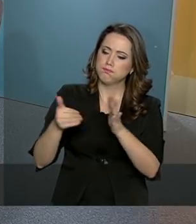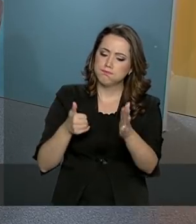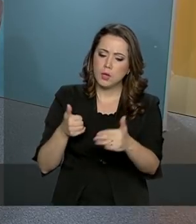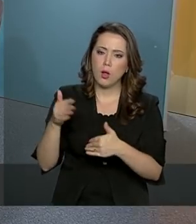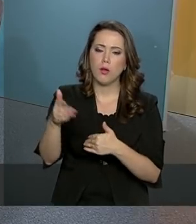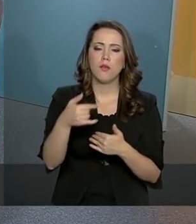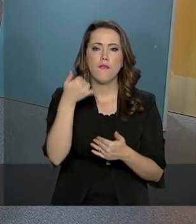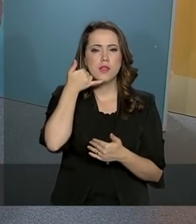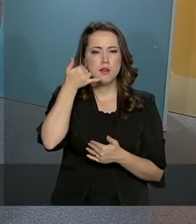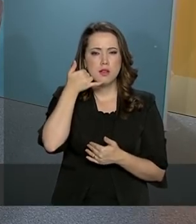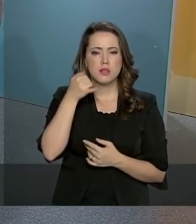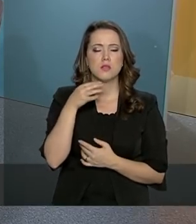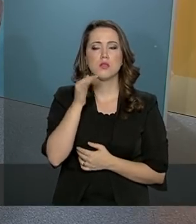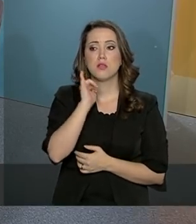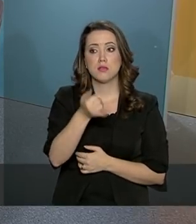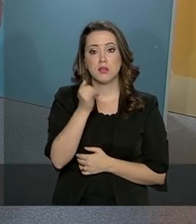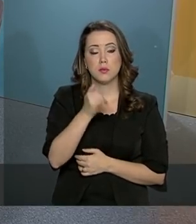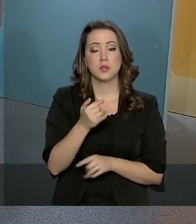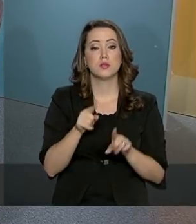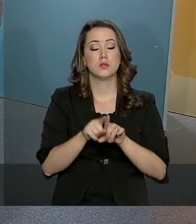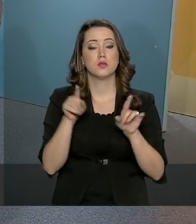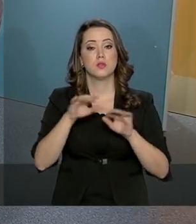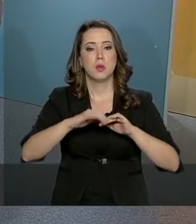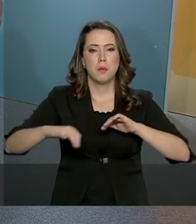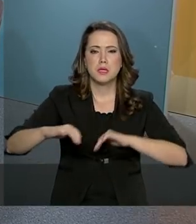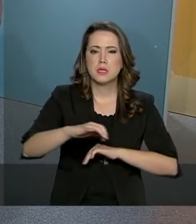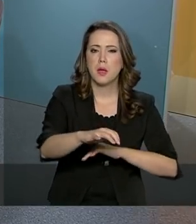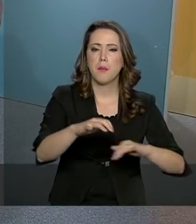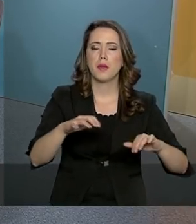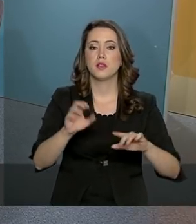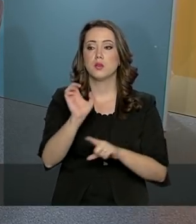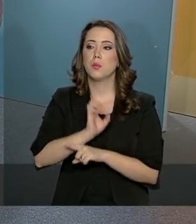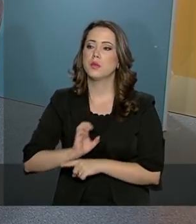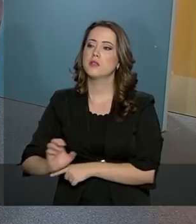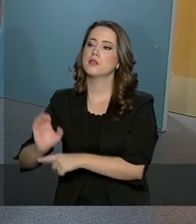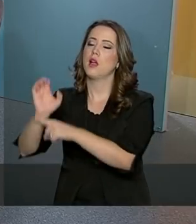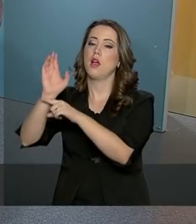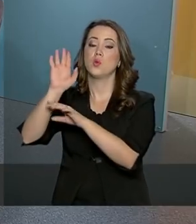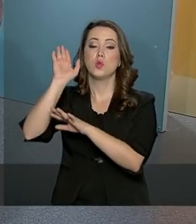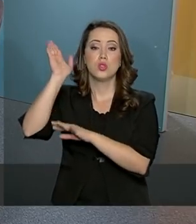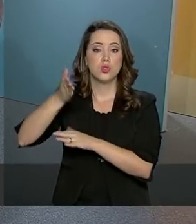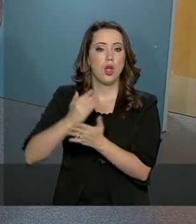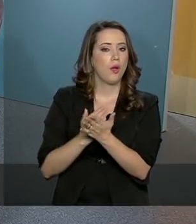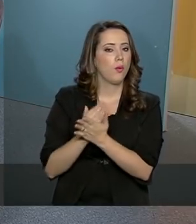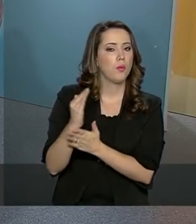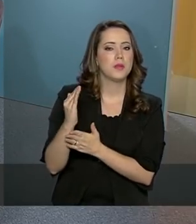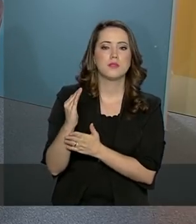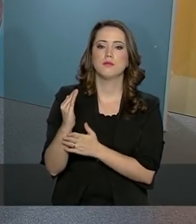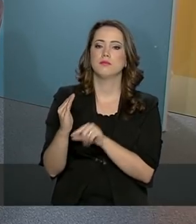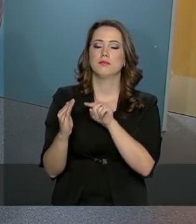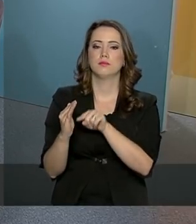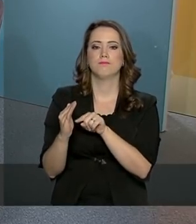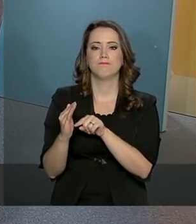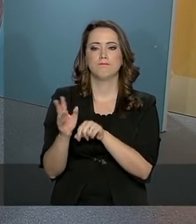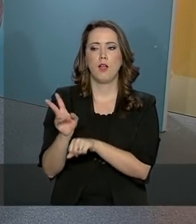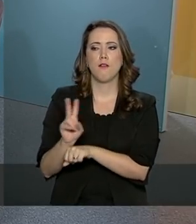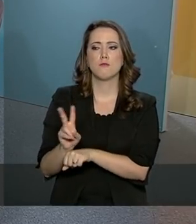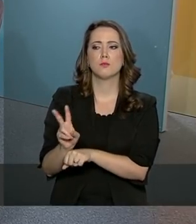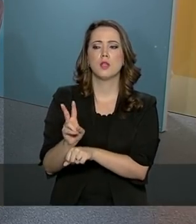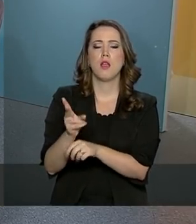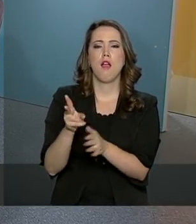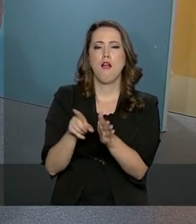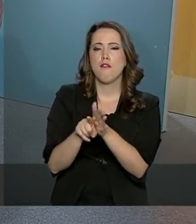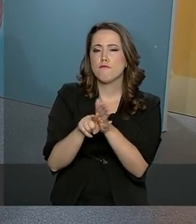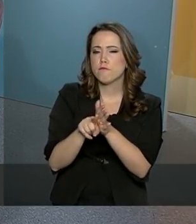essas ligações, essas denúncias, estamos separando por estados e já começamos a investigar.